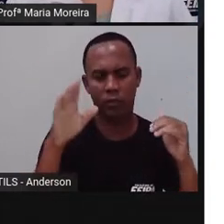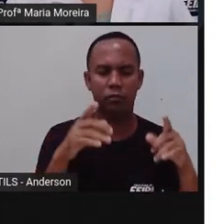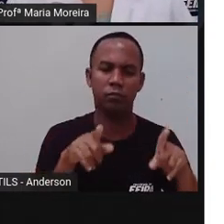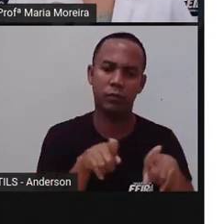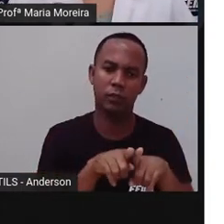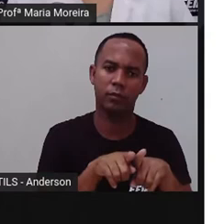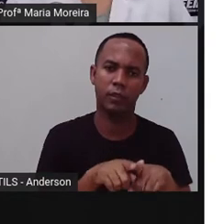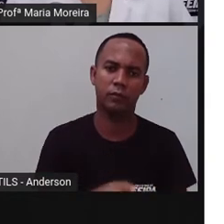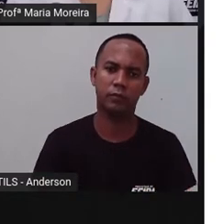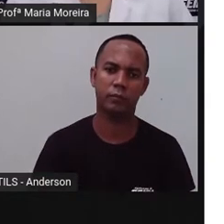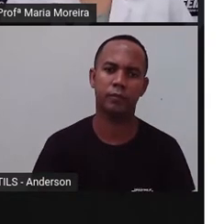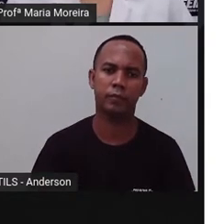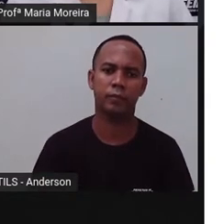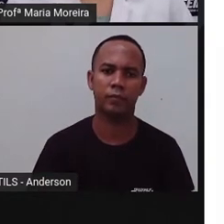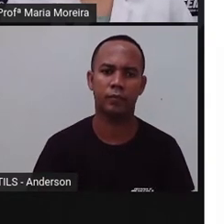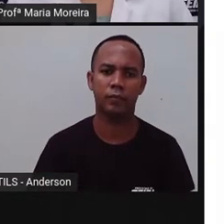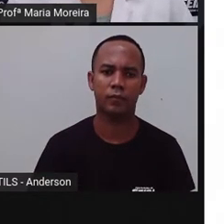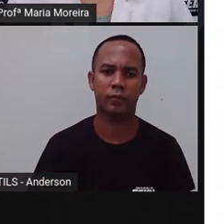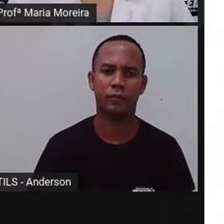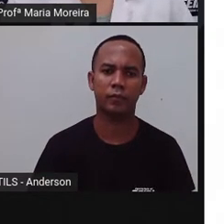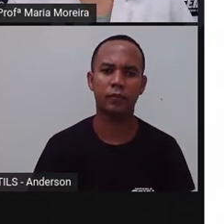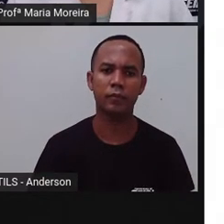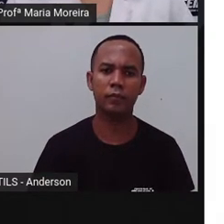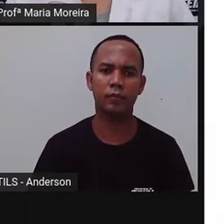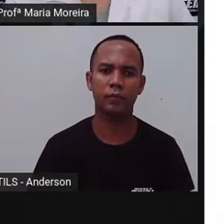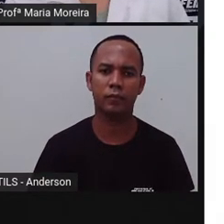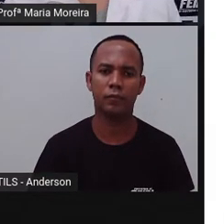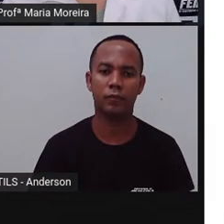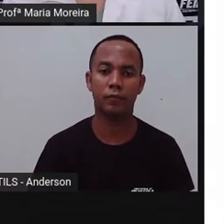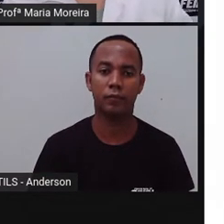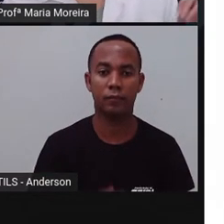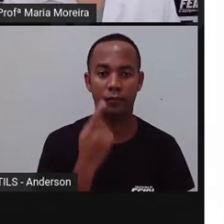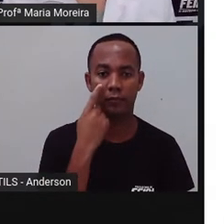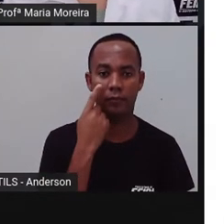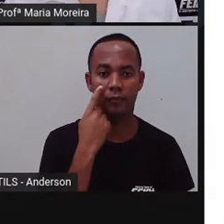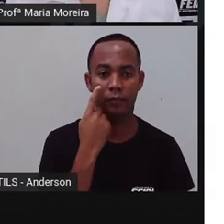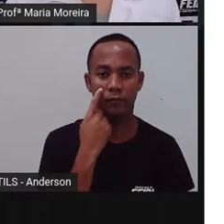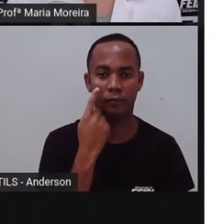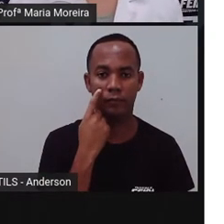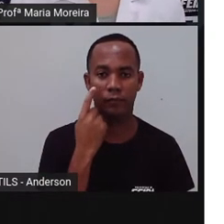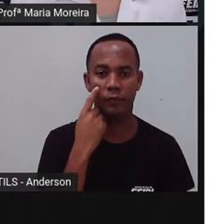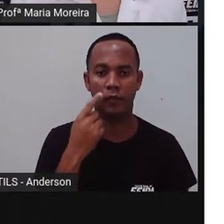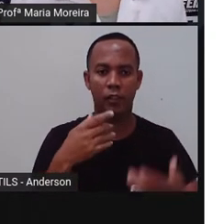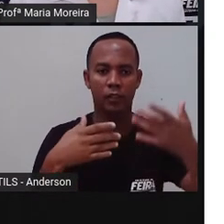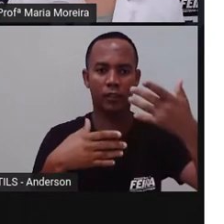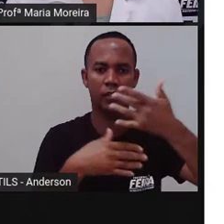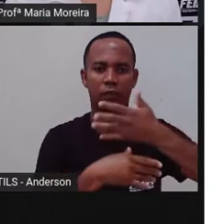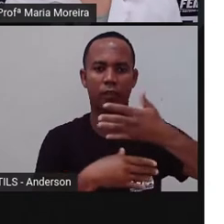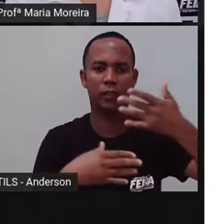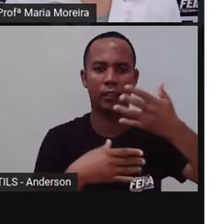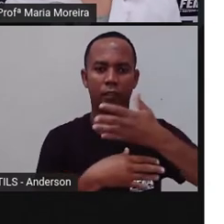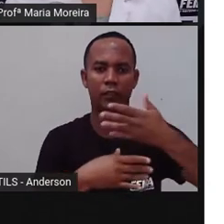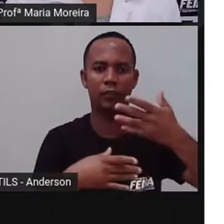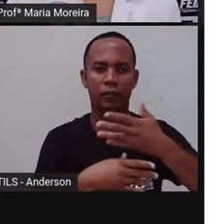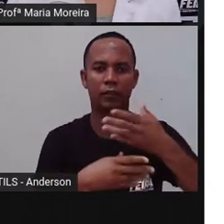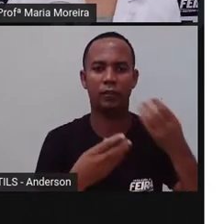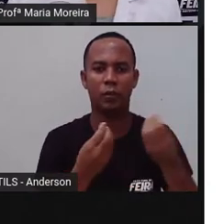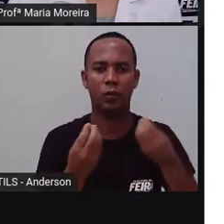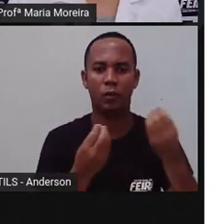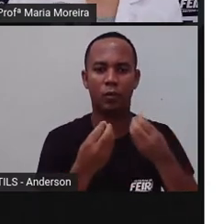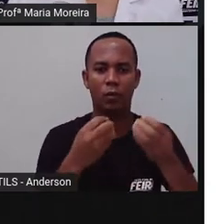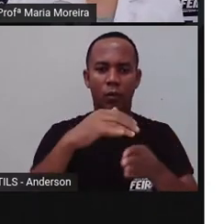Então, essa seria mais ou menos a diferença, né? A identidade de uma cidade é definida por suas